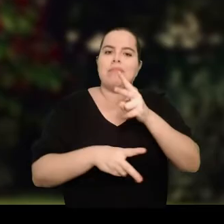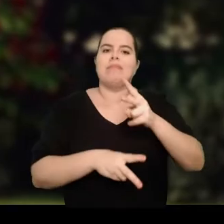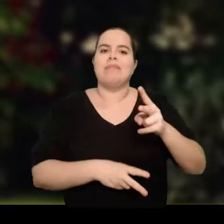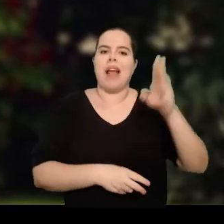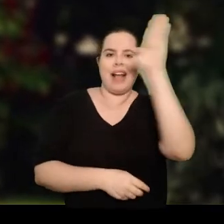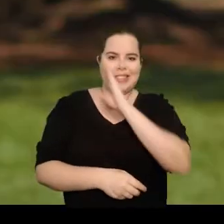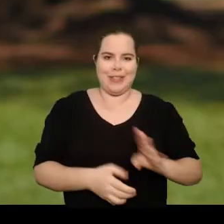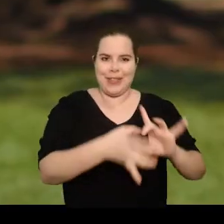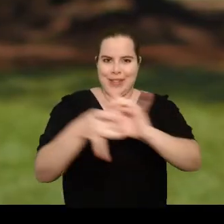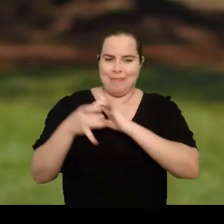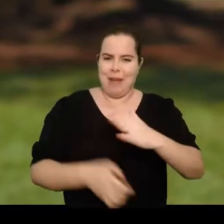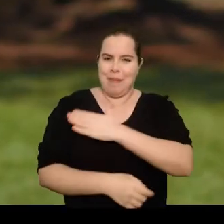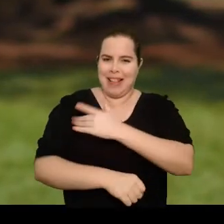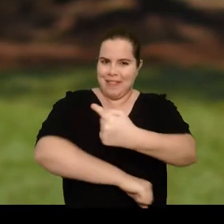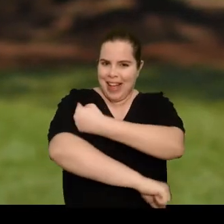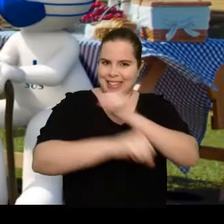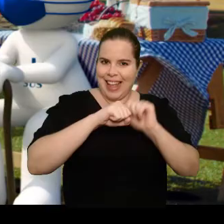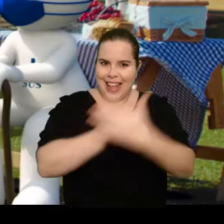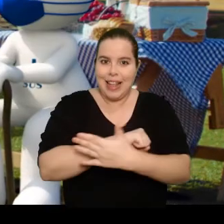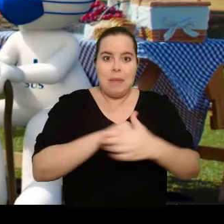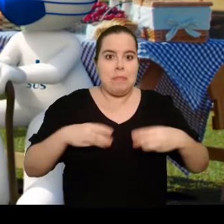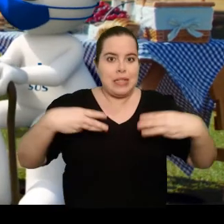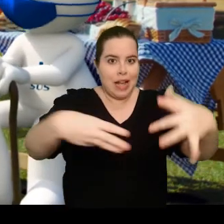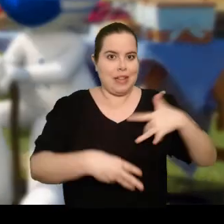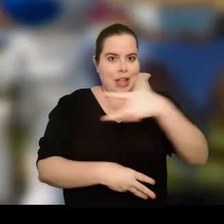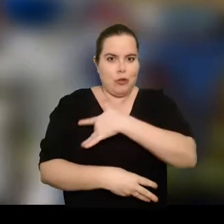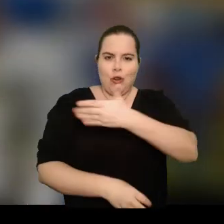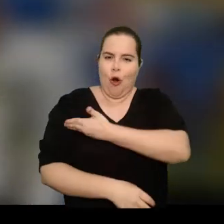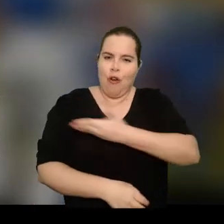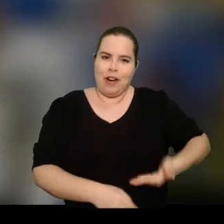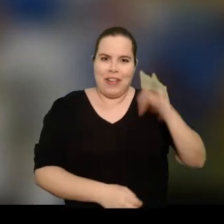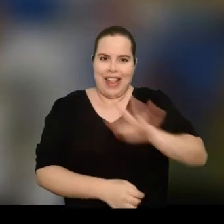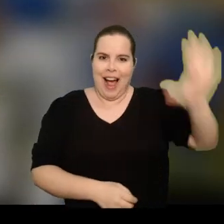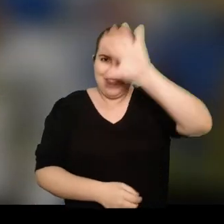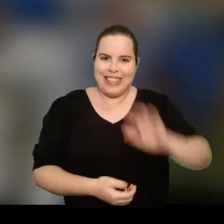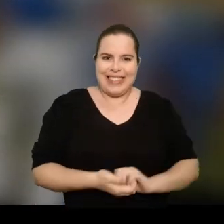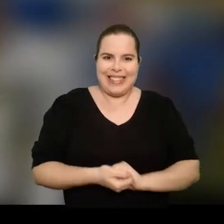ambientes ventilados. Brasil unido por uma pátria vacinada. Ministério da Saúde. Governo Federal. da